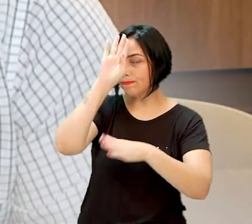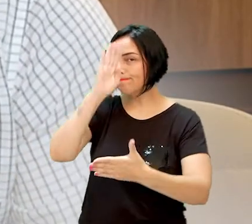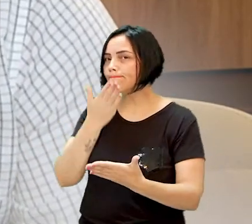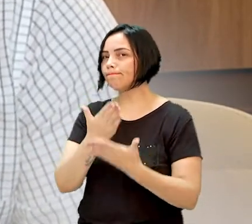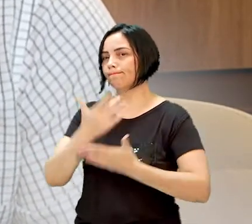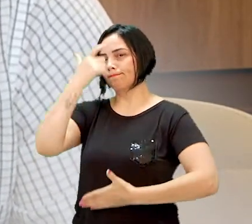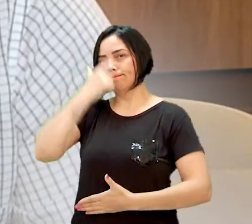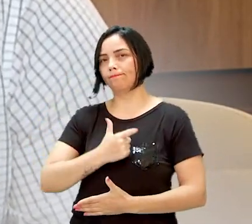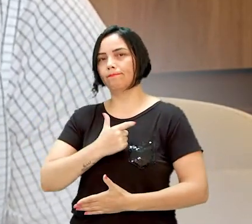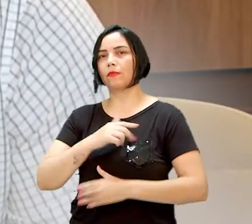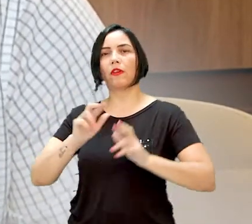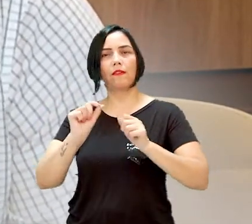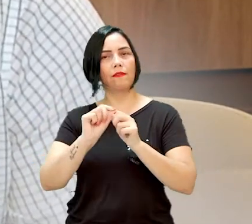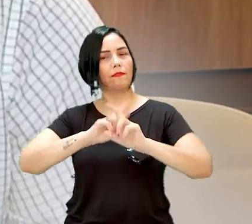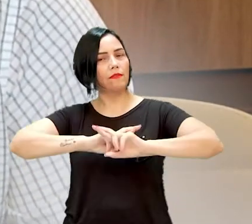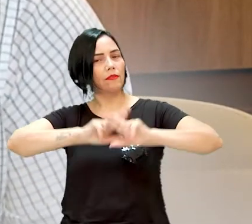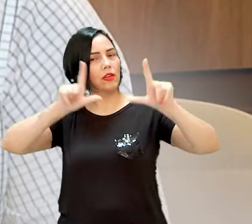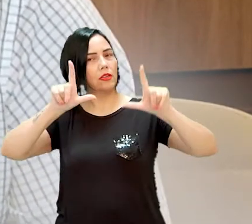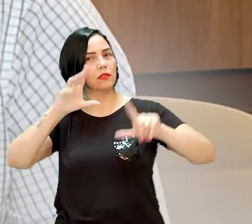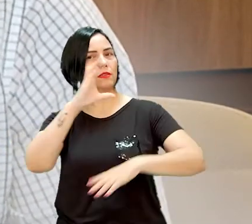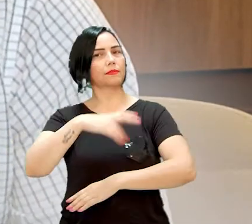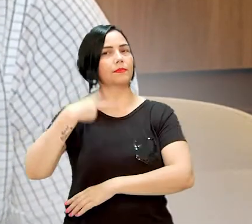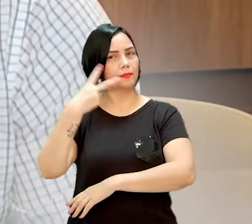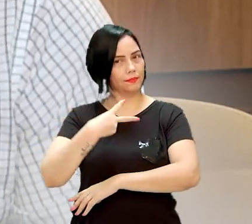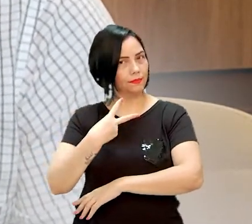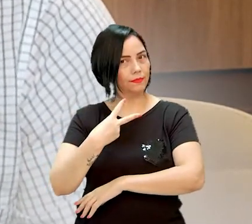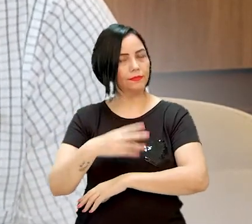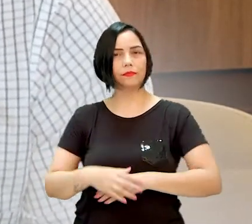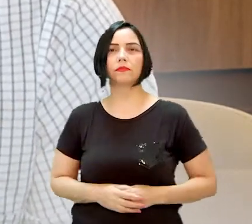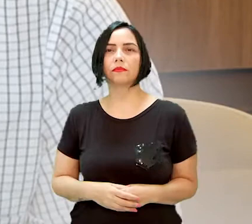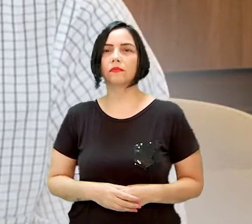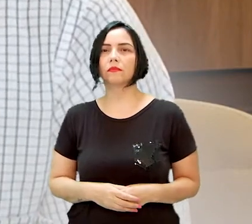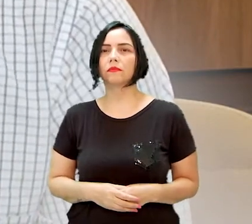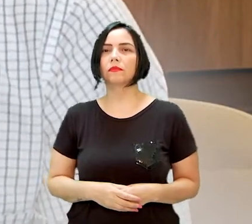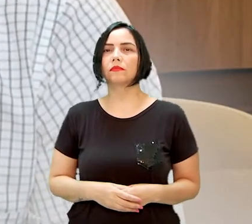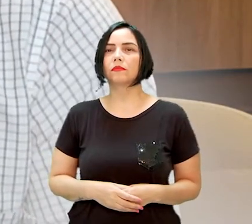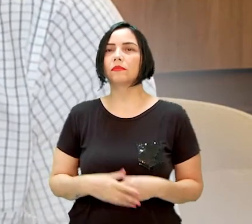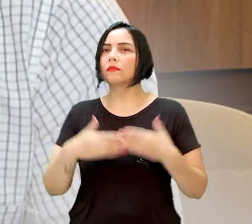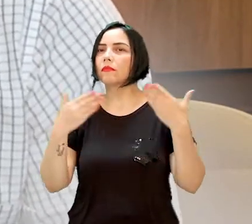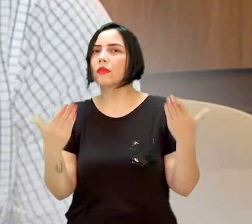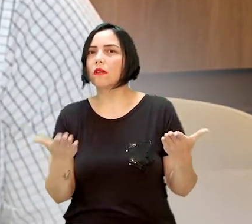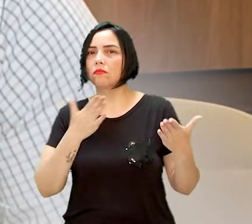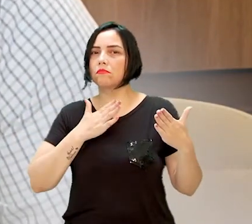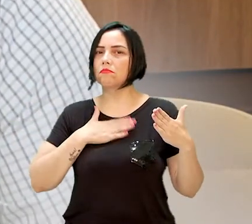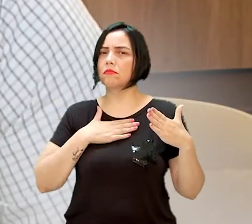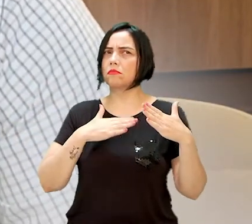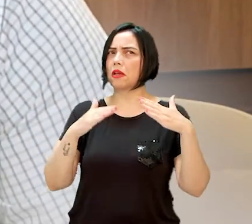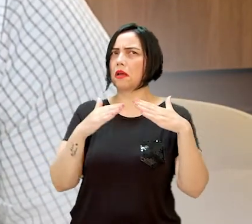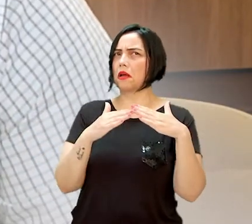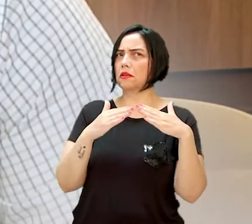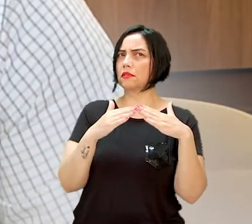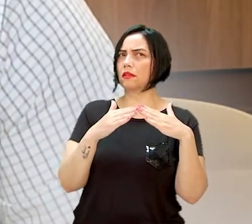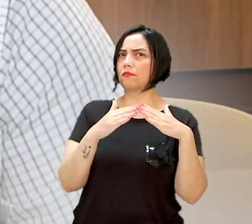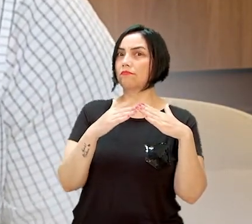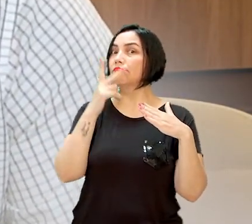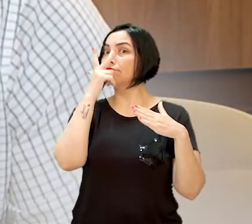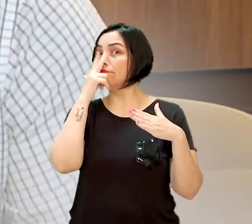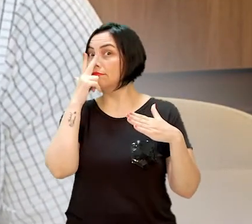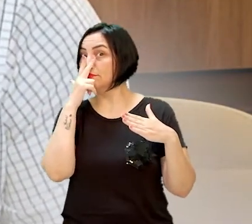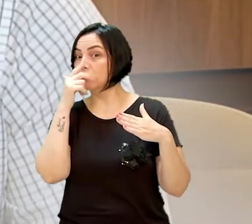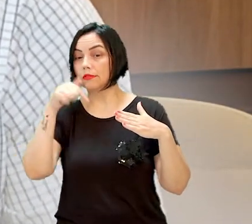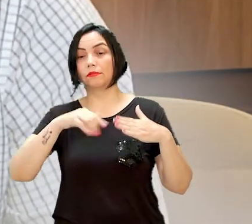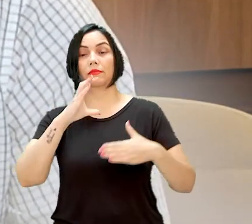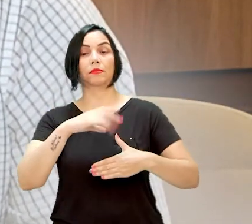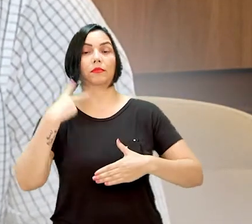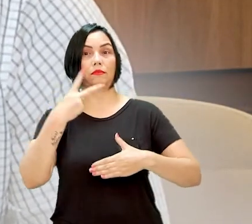Cardoso para fazer a diferença nesse lugar. As portas, não só do meu gabinete, como da minha casa, vão estar